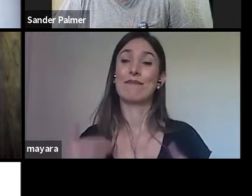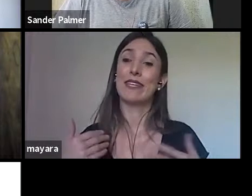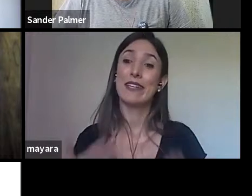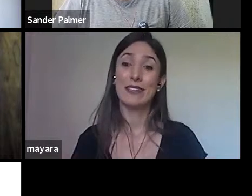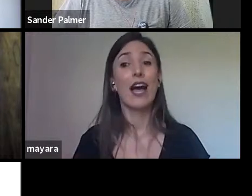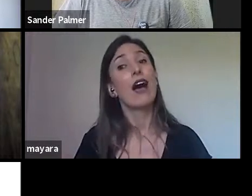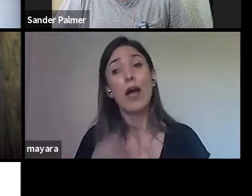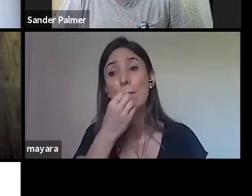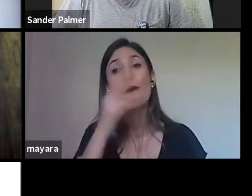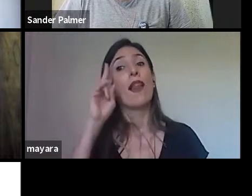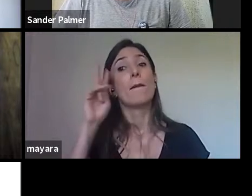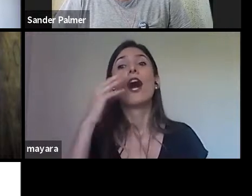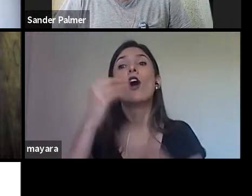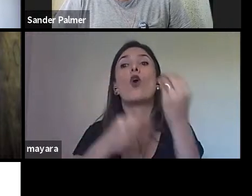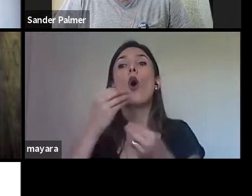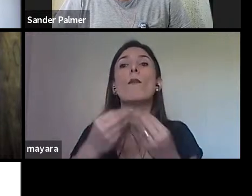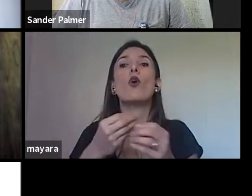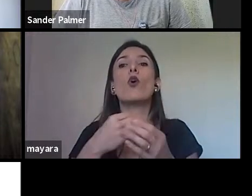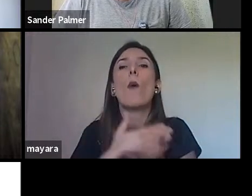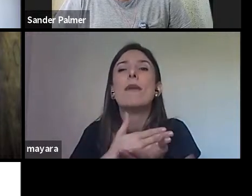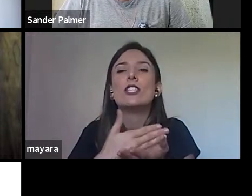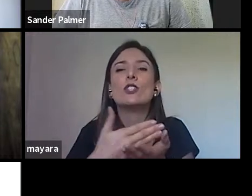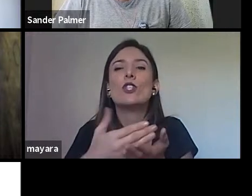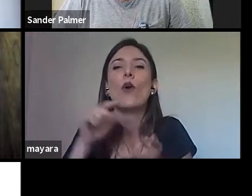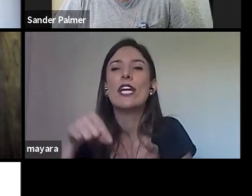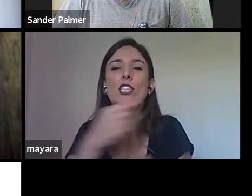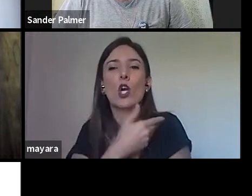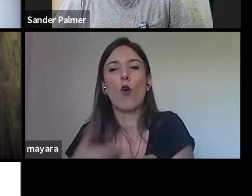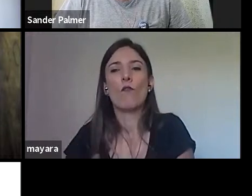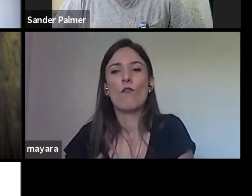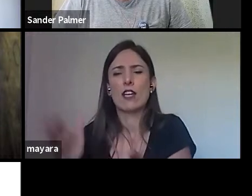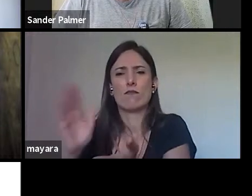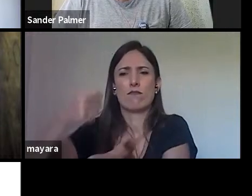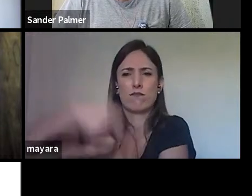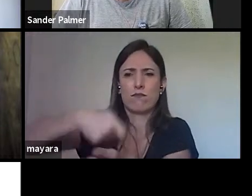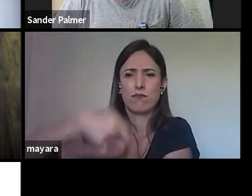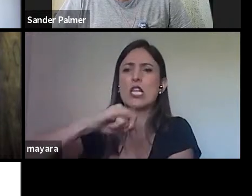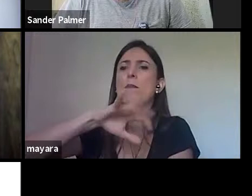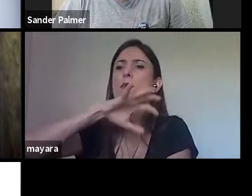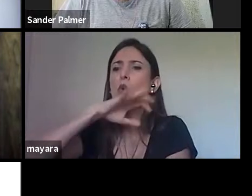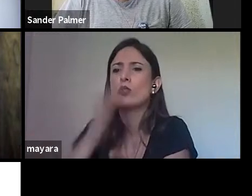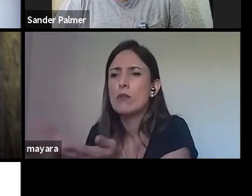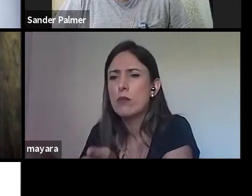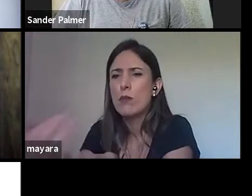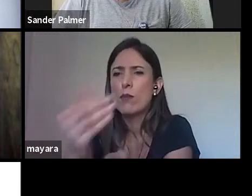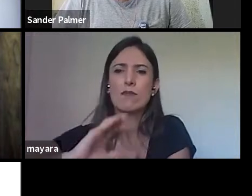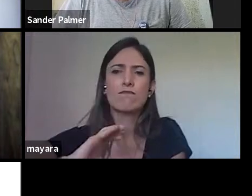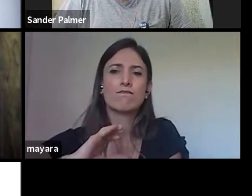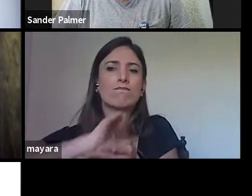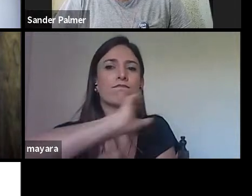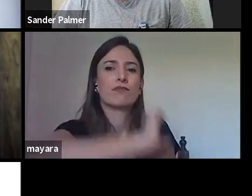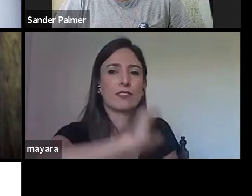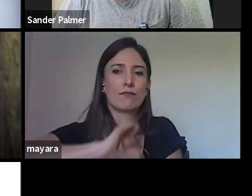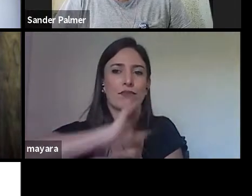que não é suficiente, a gente sabe disso, aliás, pensarmos, eu não vou esquecer, o Luciano em uma aula, esse